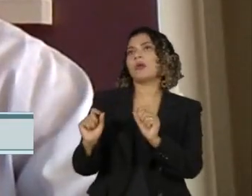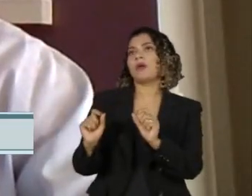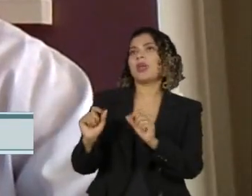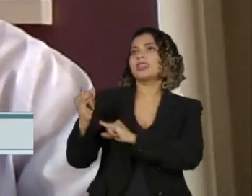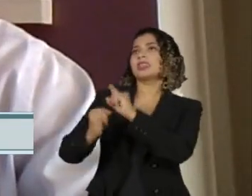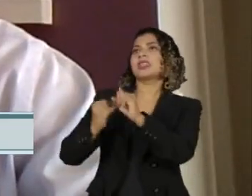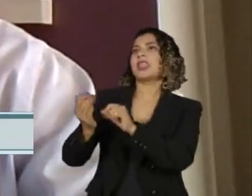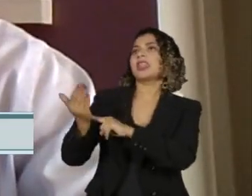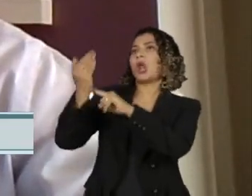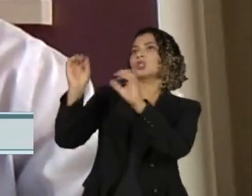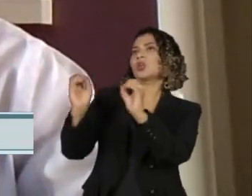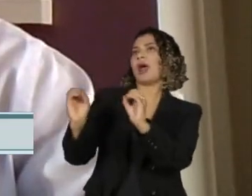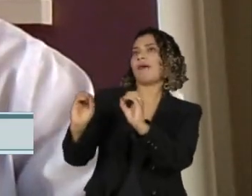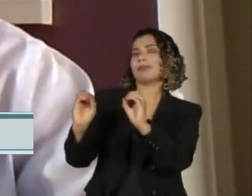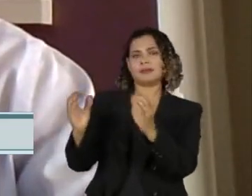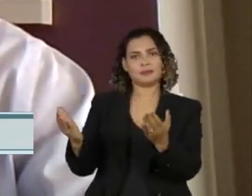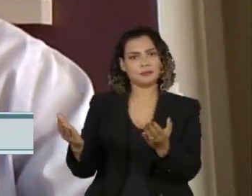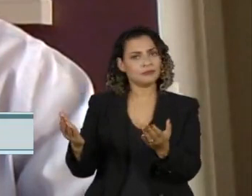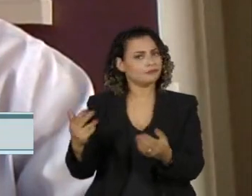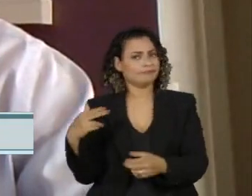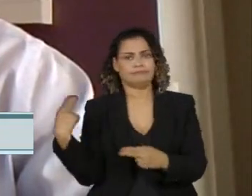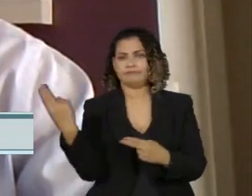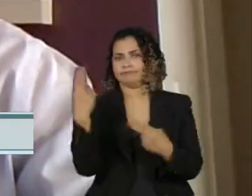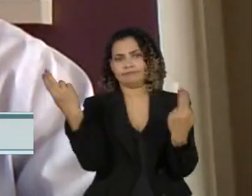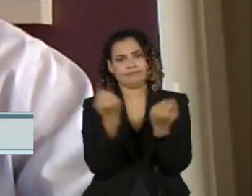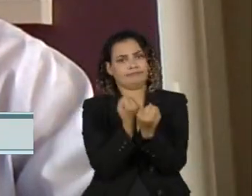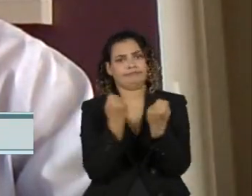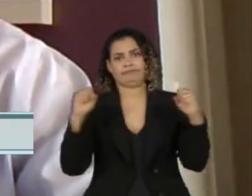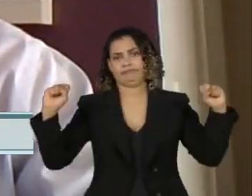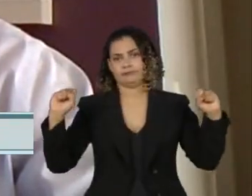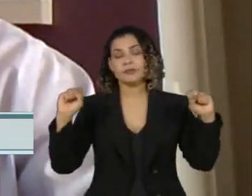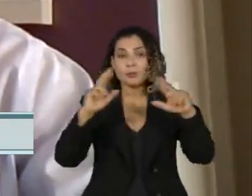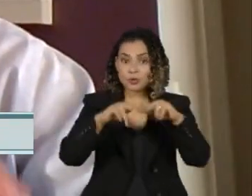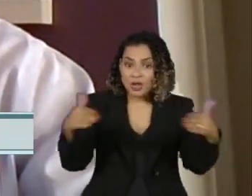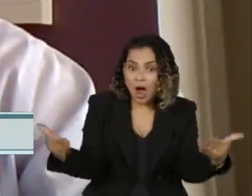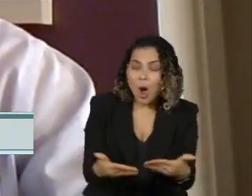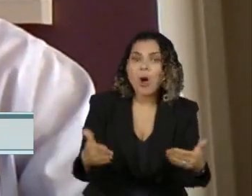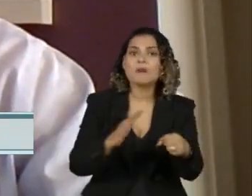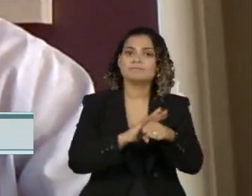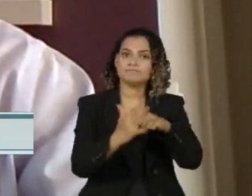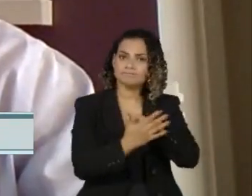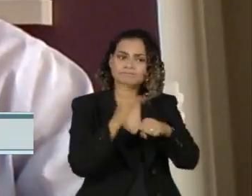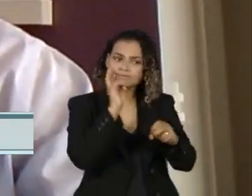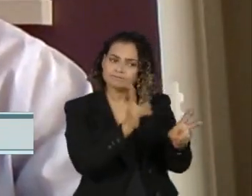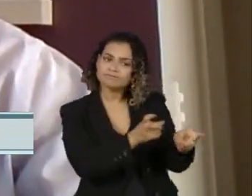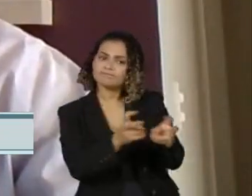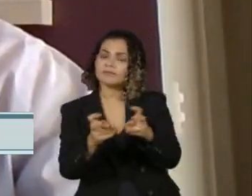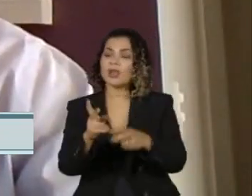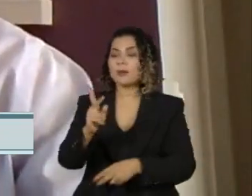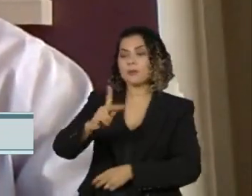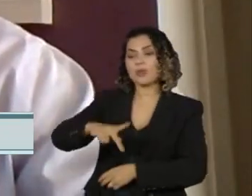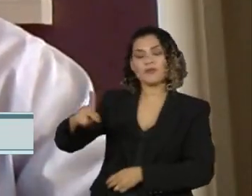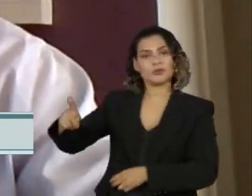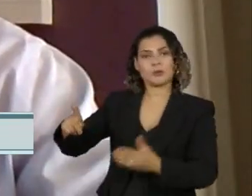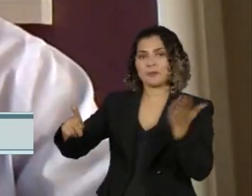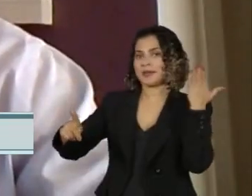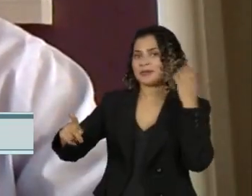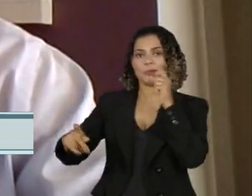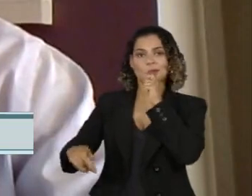tecnologicamente. Ou seja, ficou claro durante a pandemia que os professores não estavam